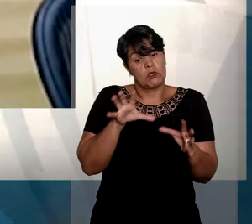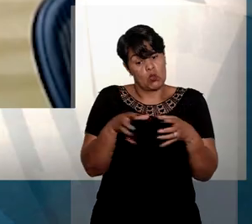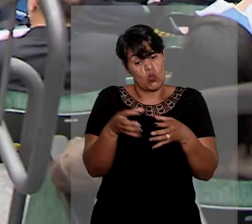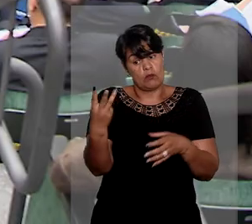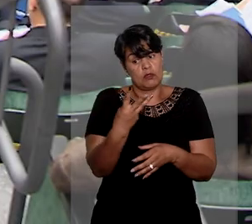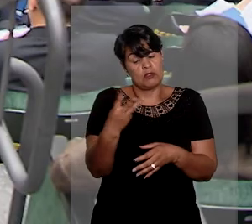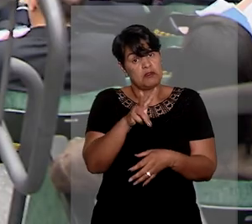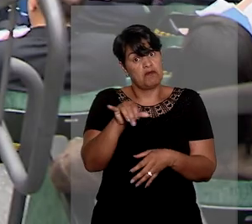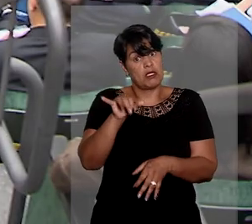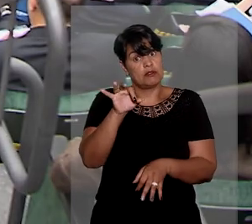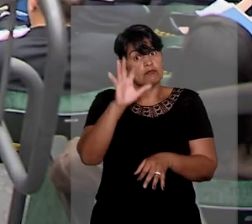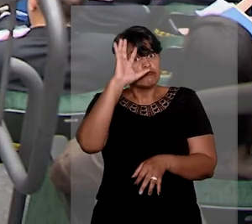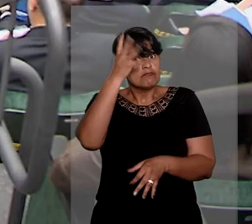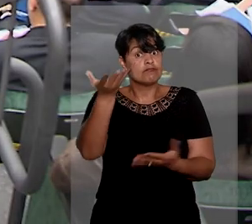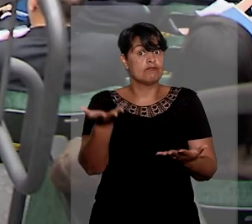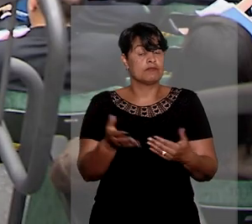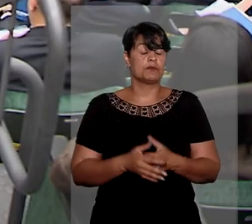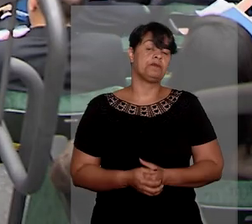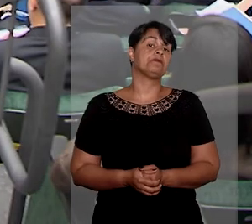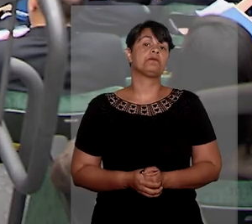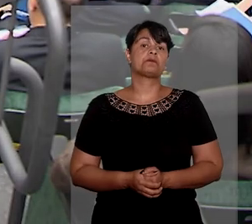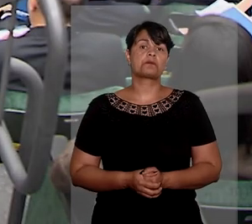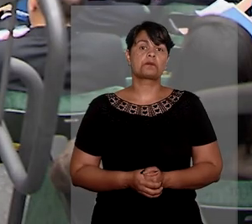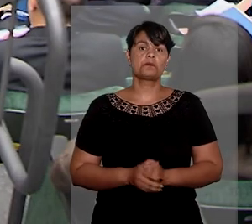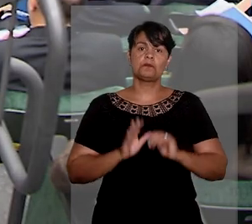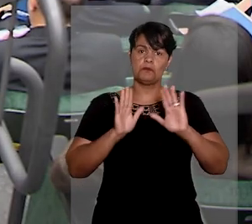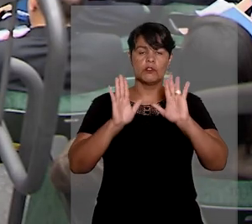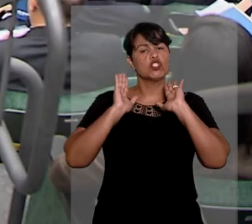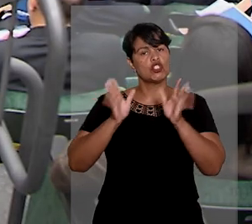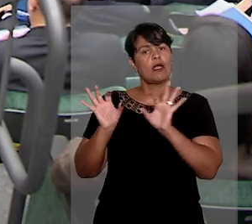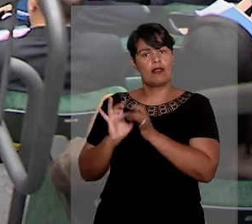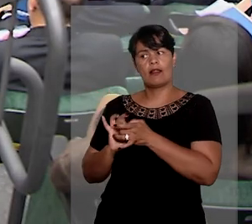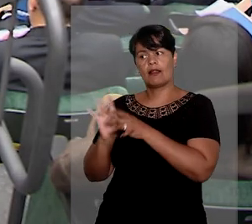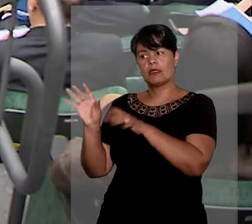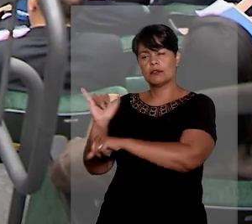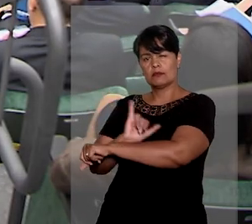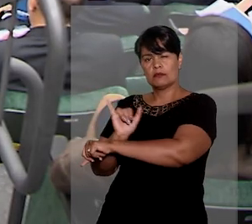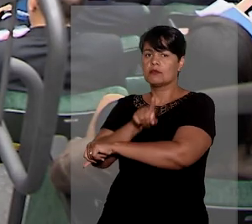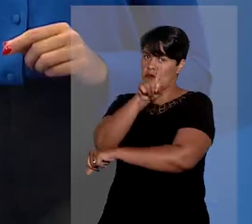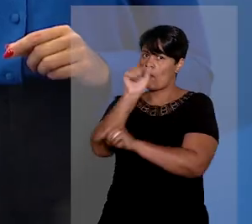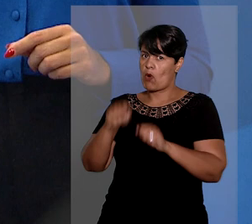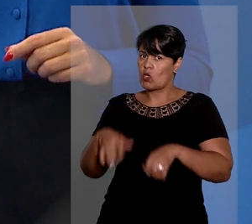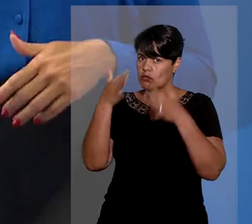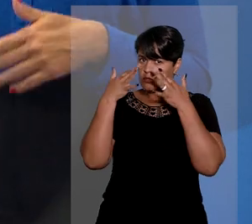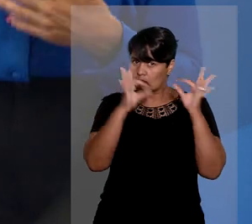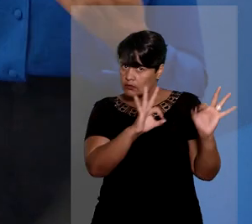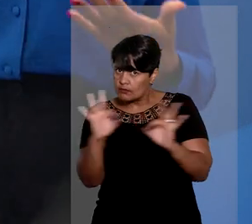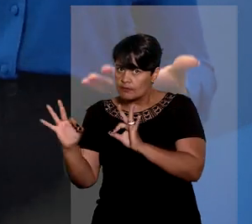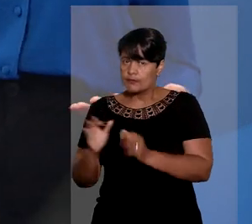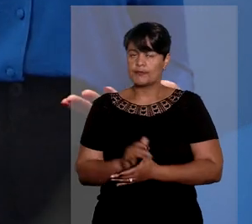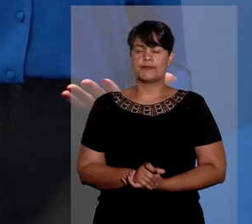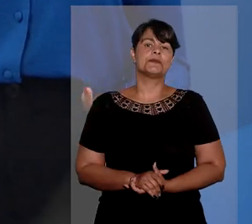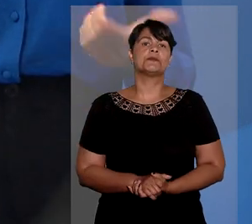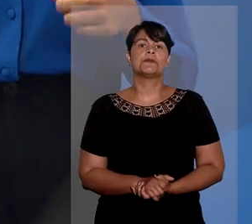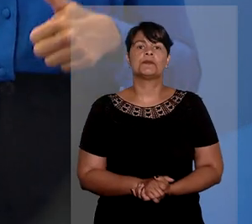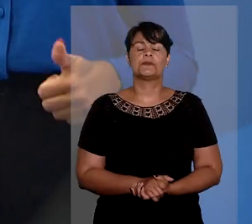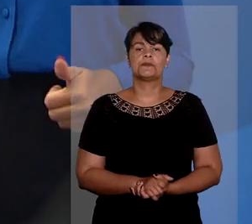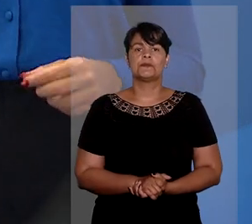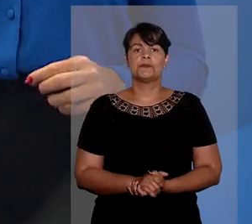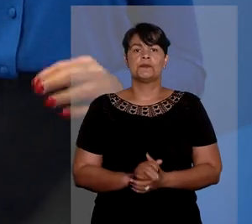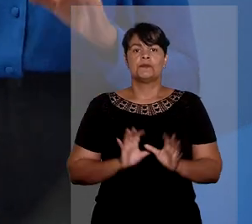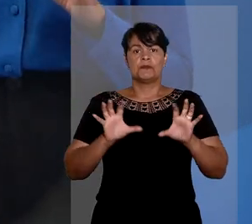julgados. A íntegra da audiência está disponível no canal do STJ no YouTube. Já a primeira turma